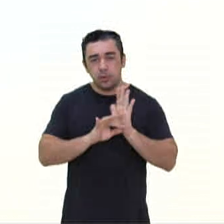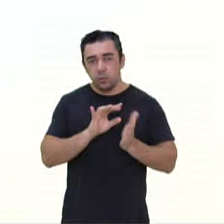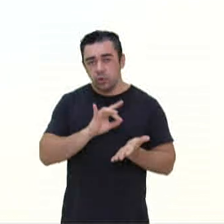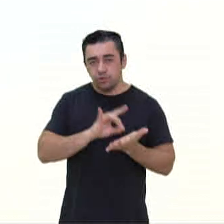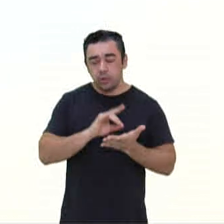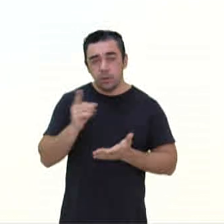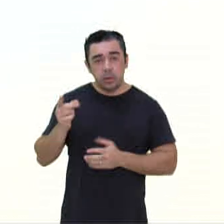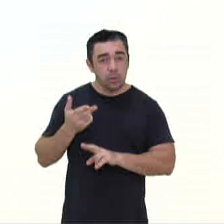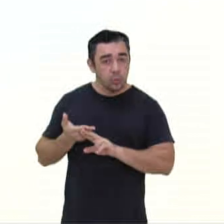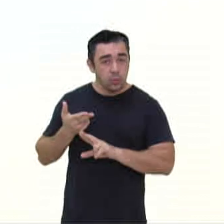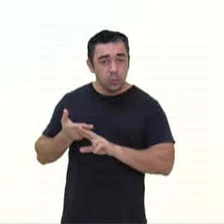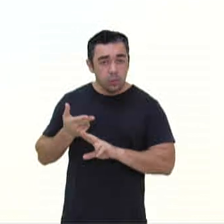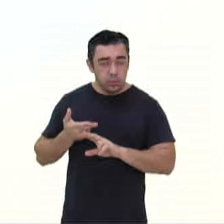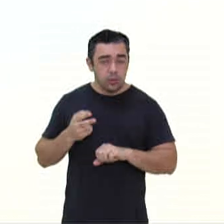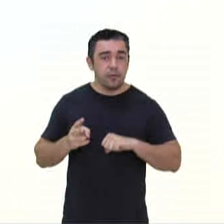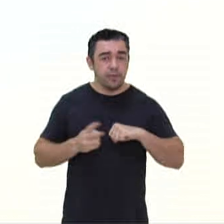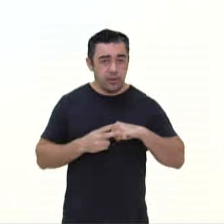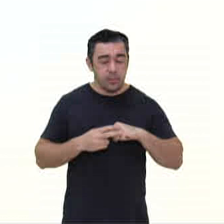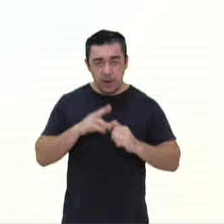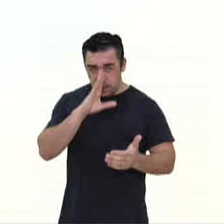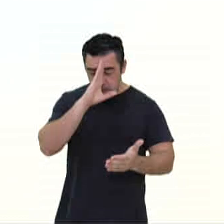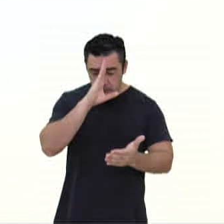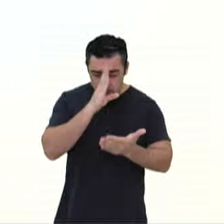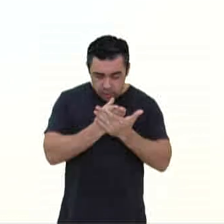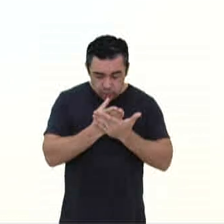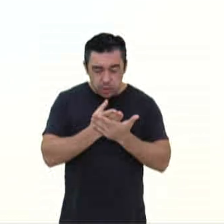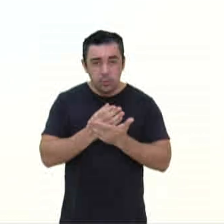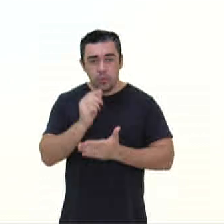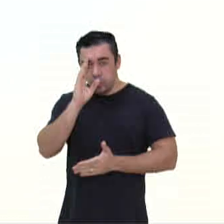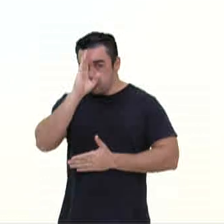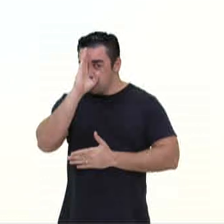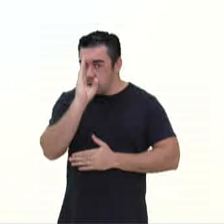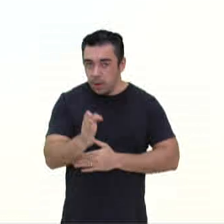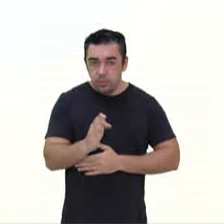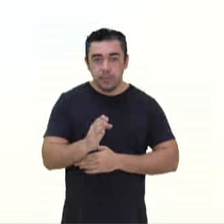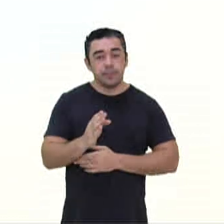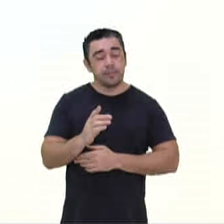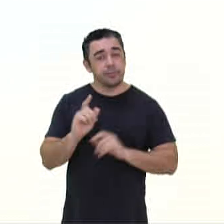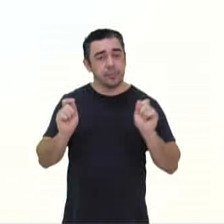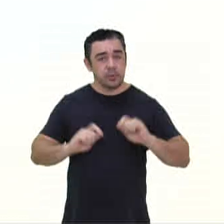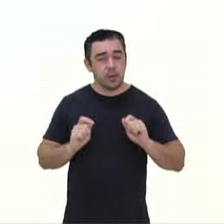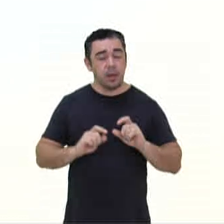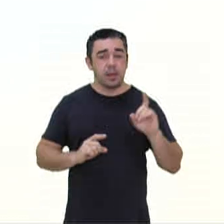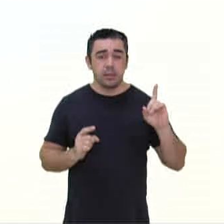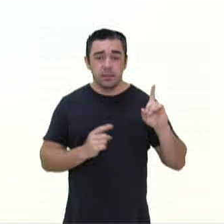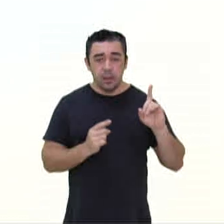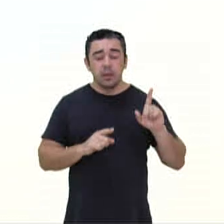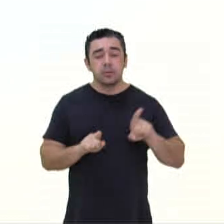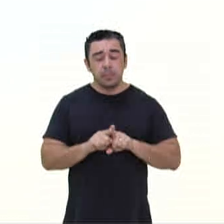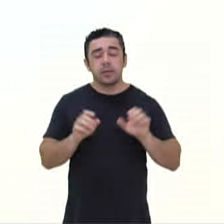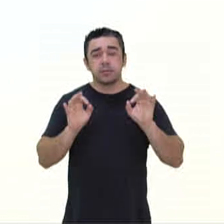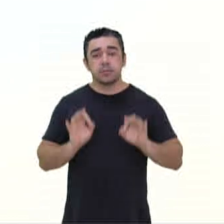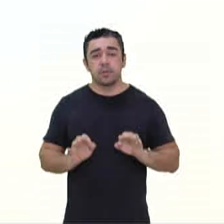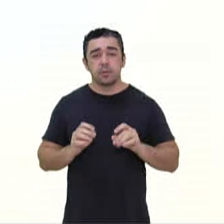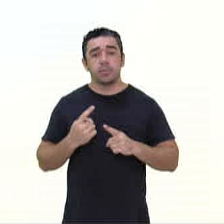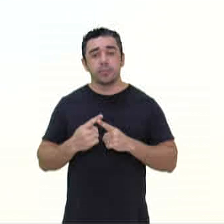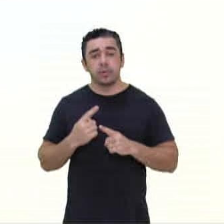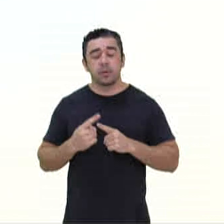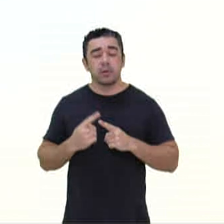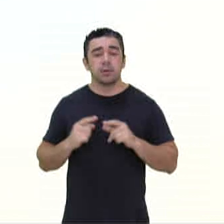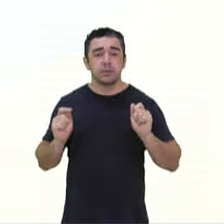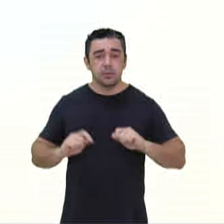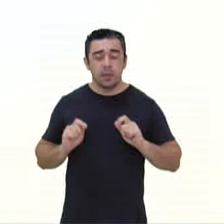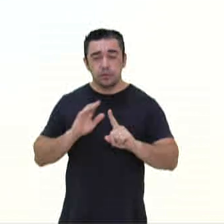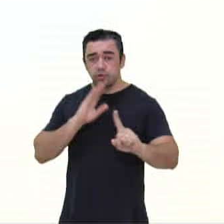autor utilizou o verbo acreditamos como transitivo direto. E a alternativa D está correta. Justamente